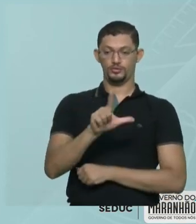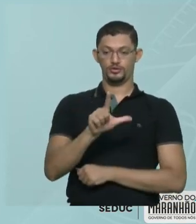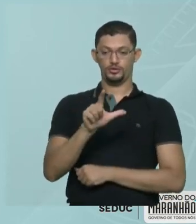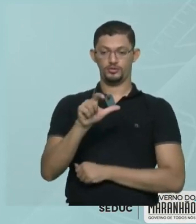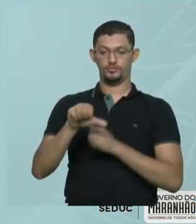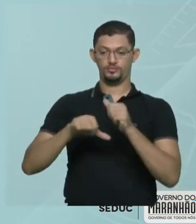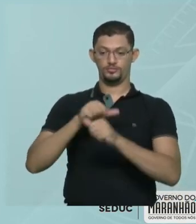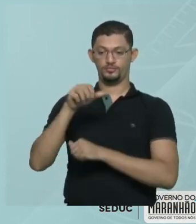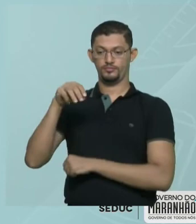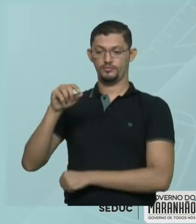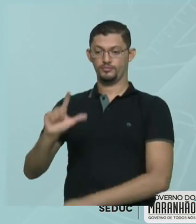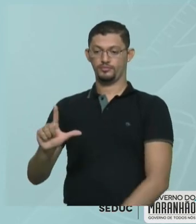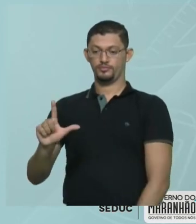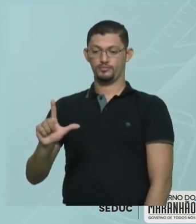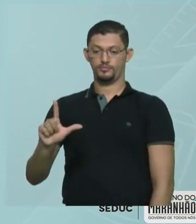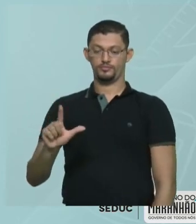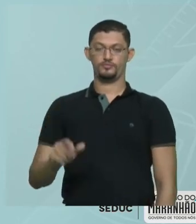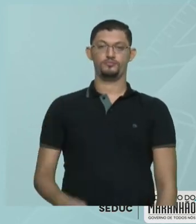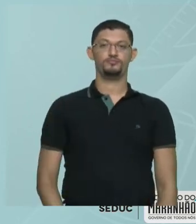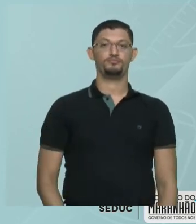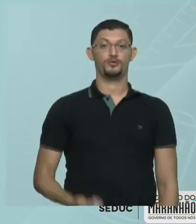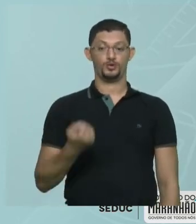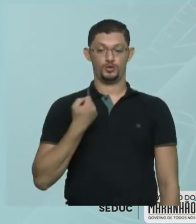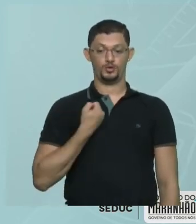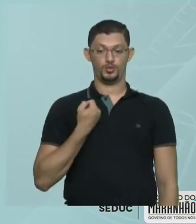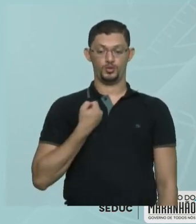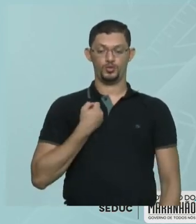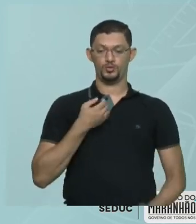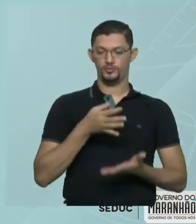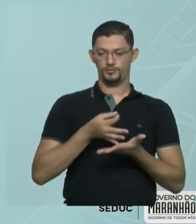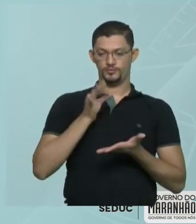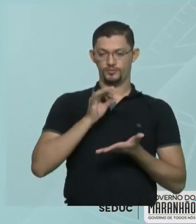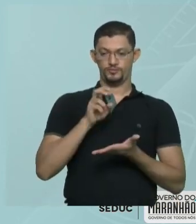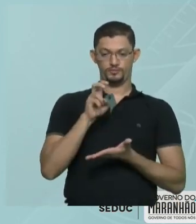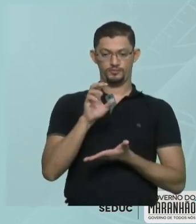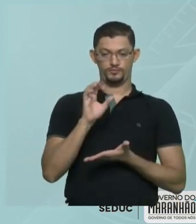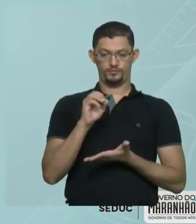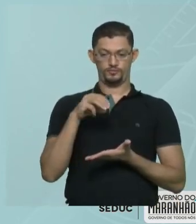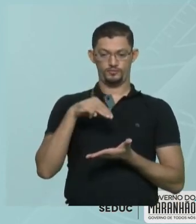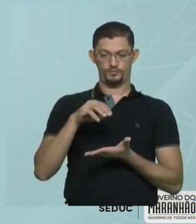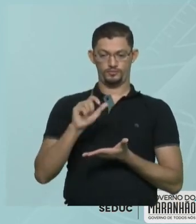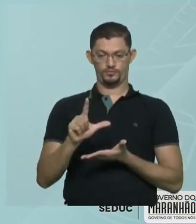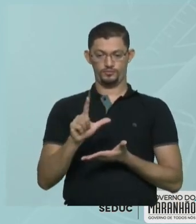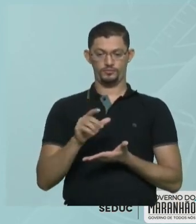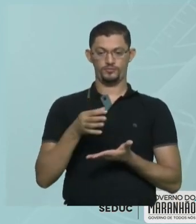Então, o ele me dá de dados? Me dá o volume do café, que é de 50 ml.